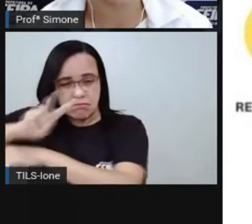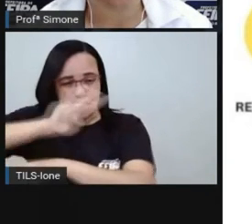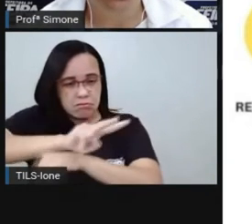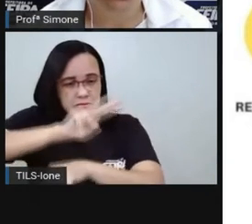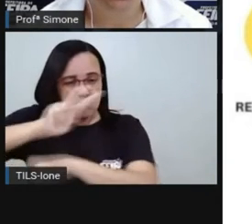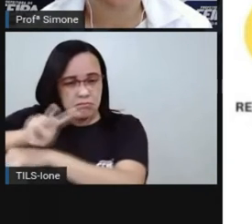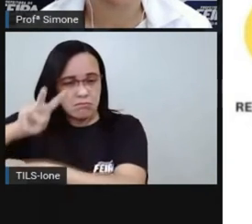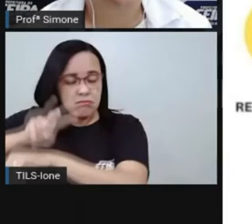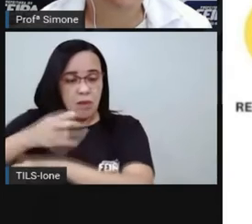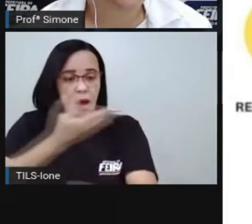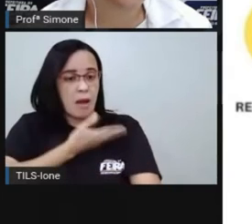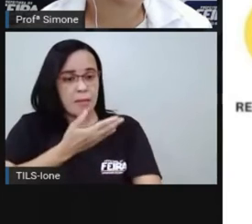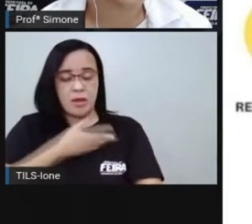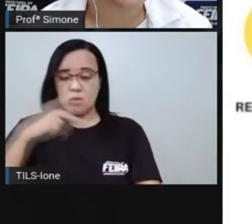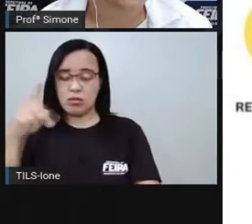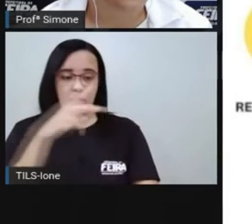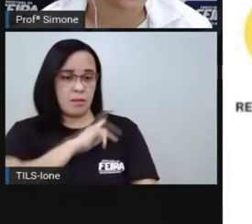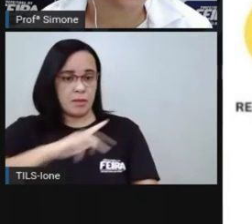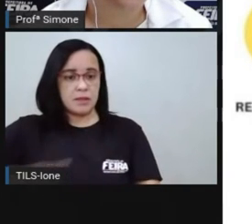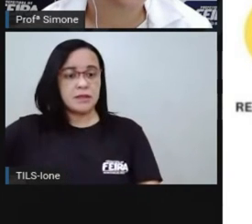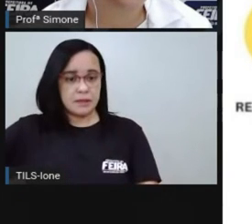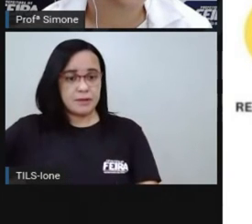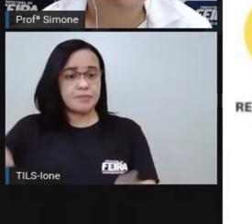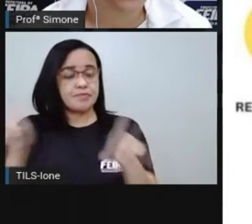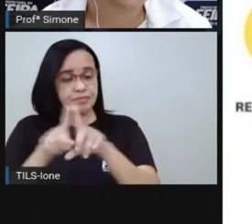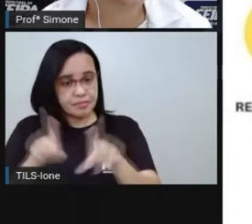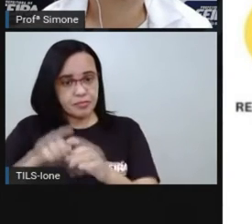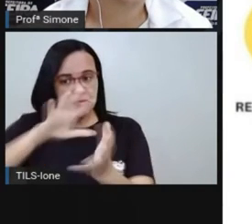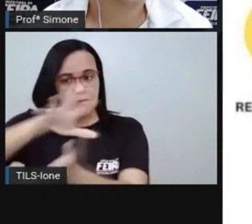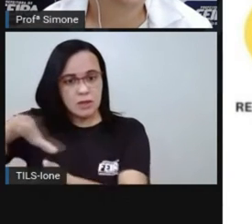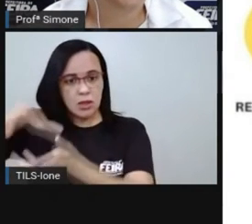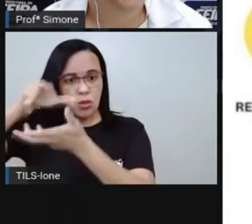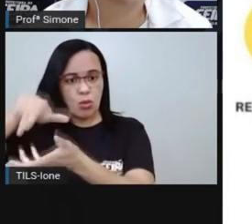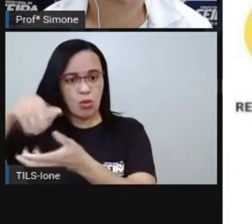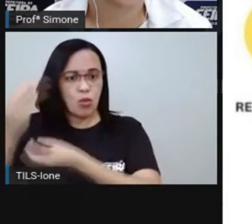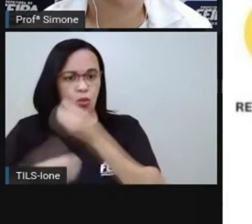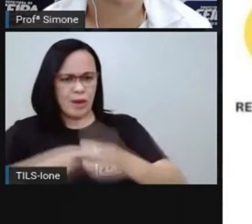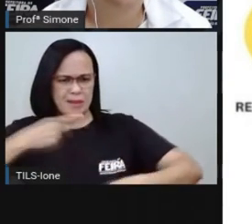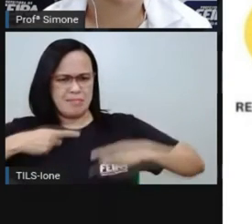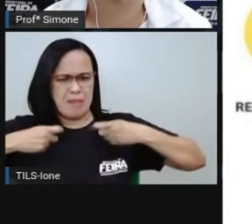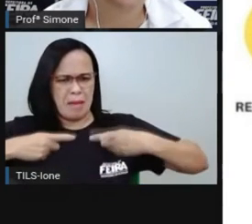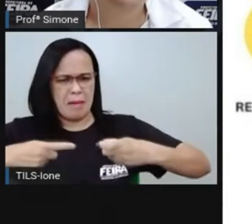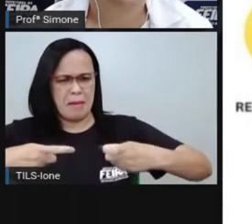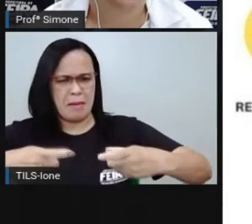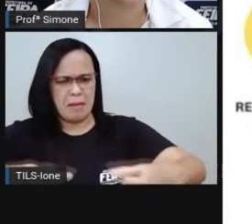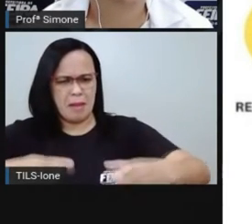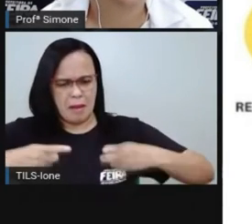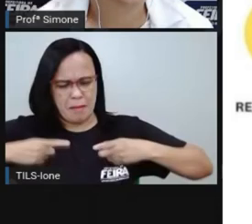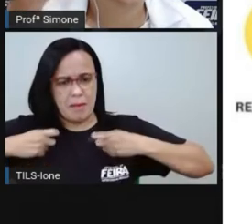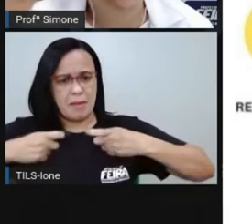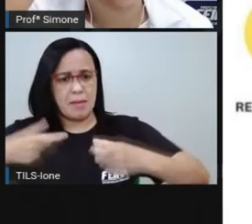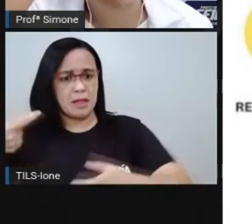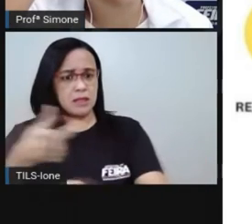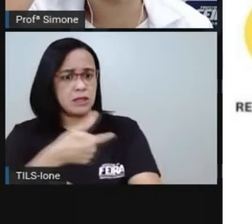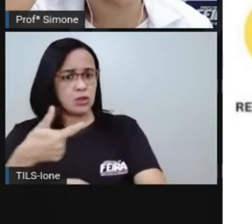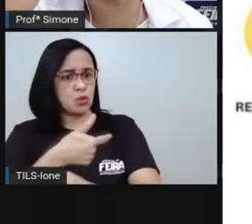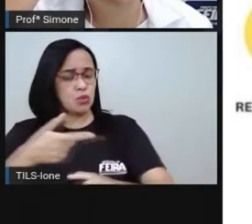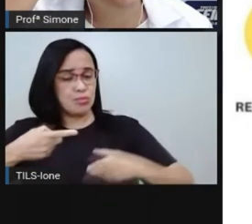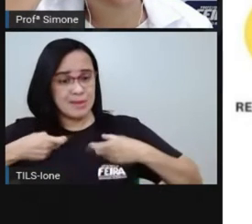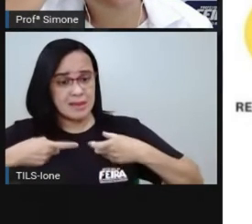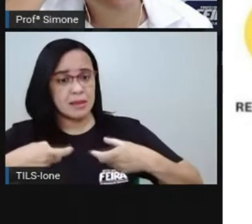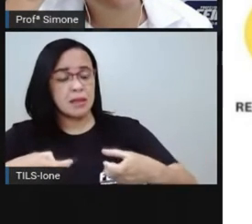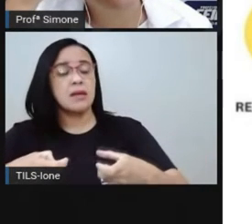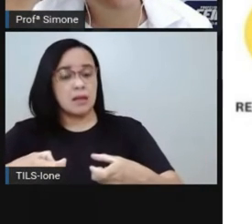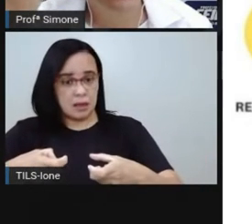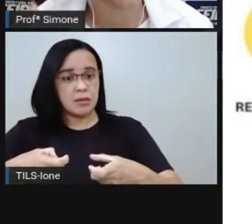Também o mundo vivia uma guerra, a Segunda Grande Guerra Mundial estava acontecendo durante o governo